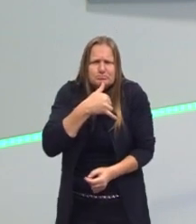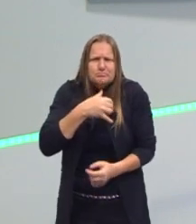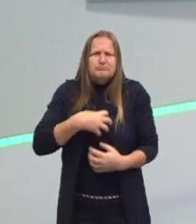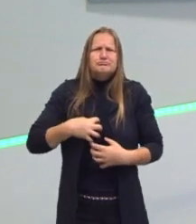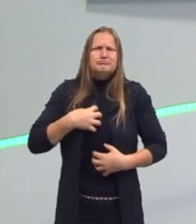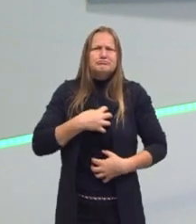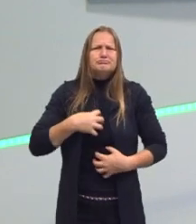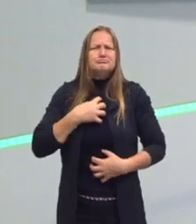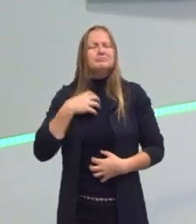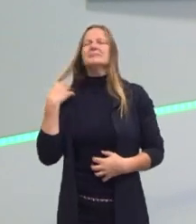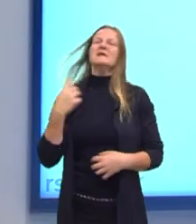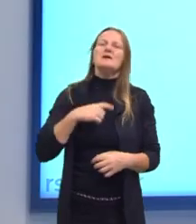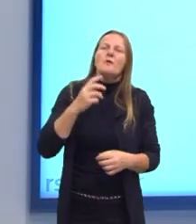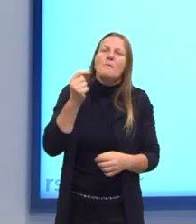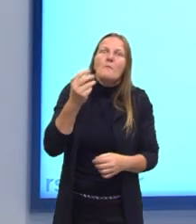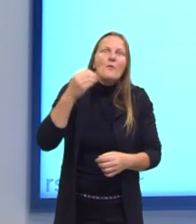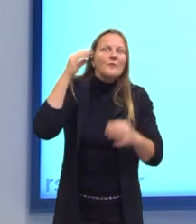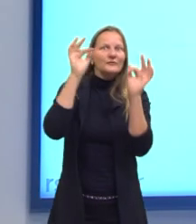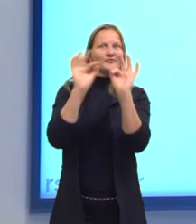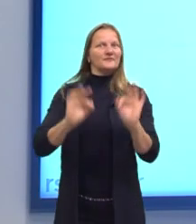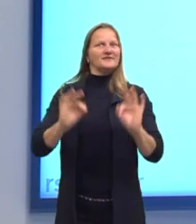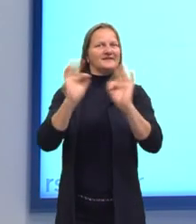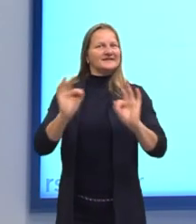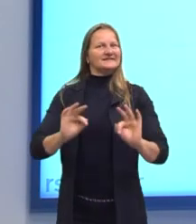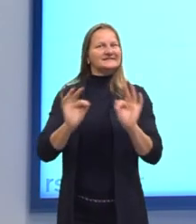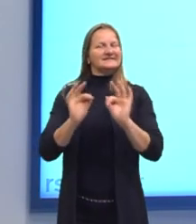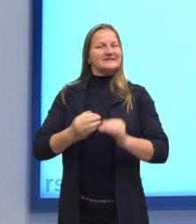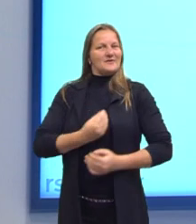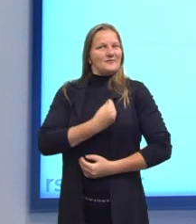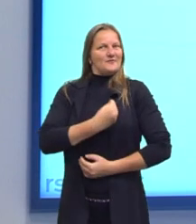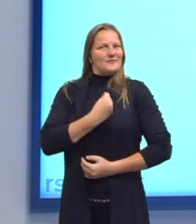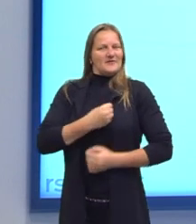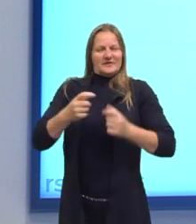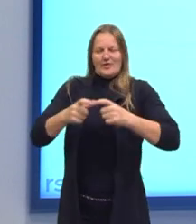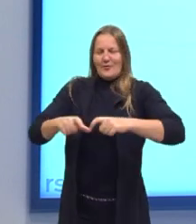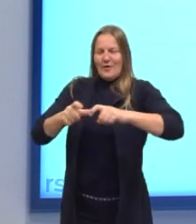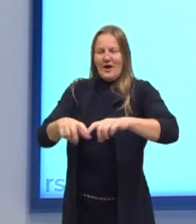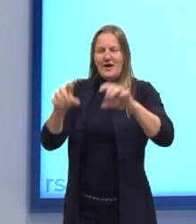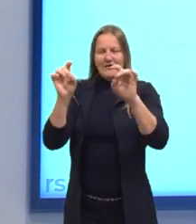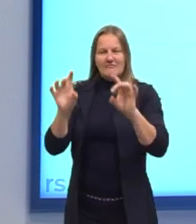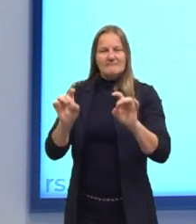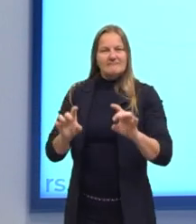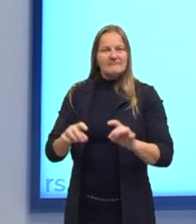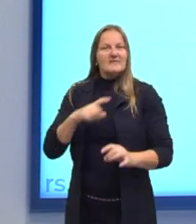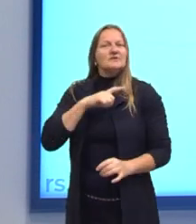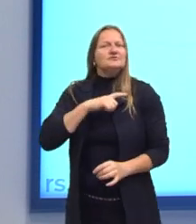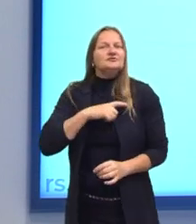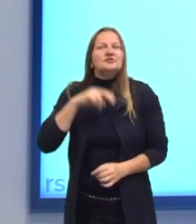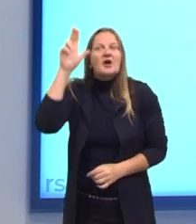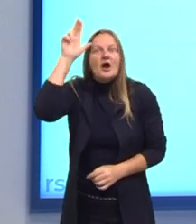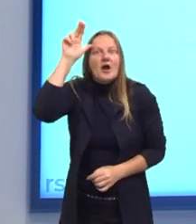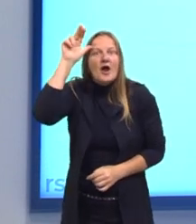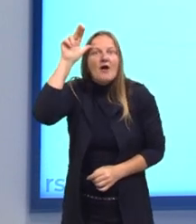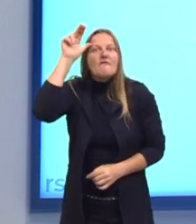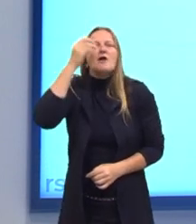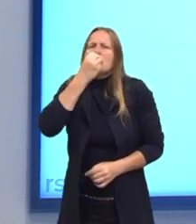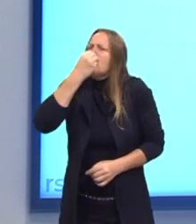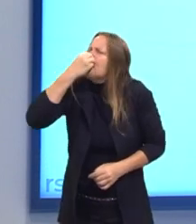Eu já fui muito feliz Vivendo no meu lugar Eu tinha cavalo bom